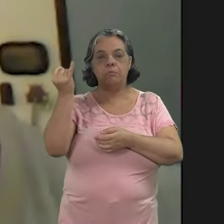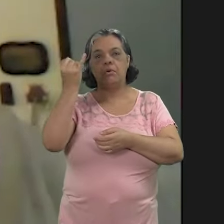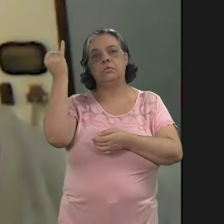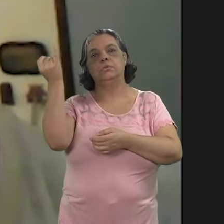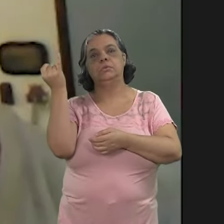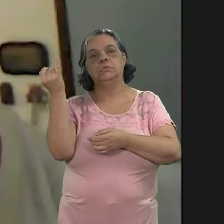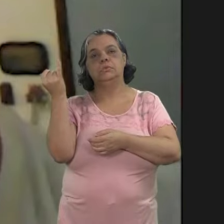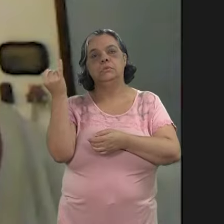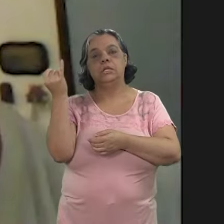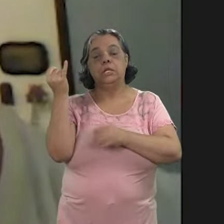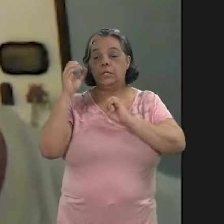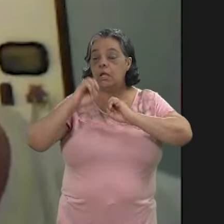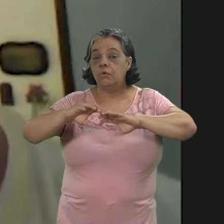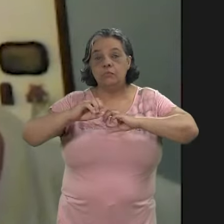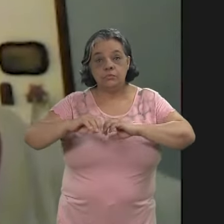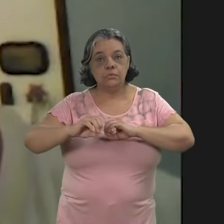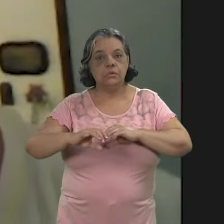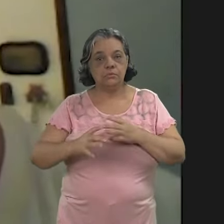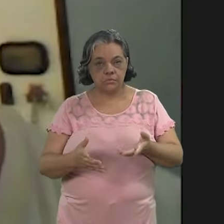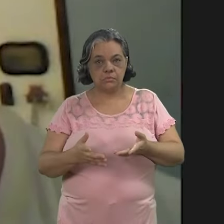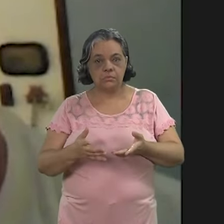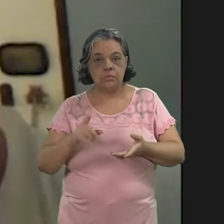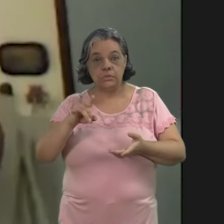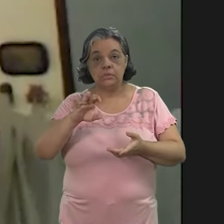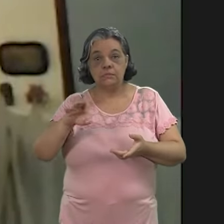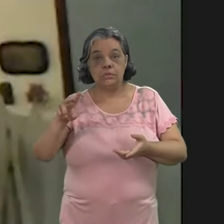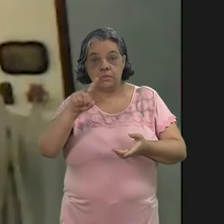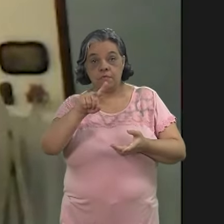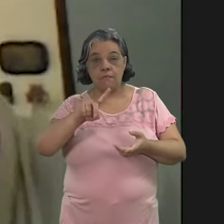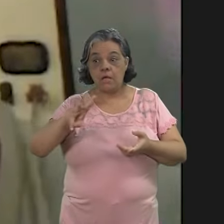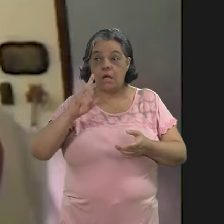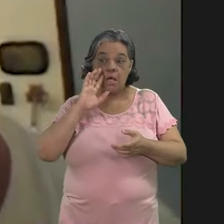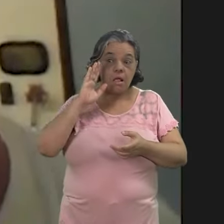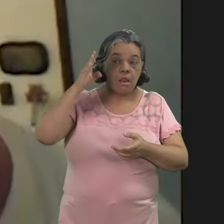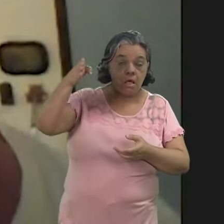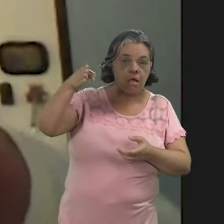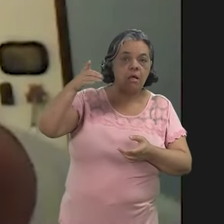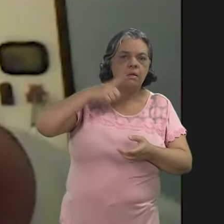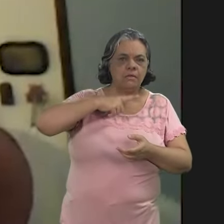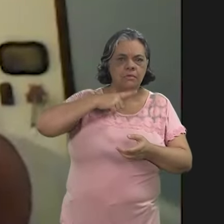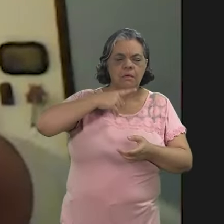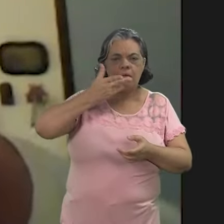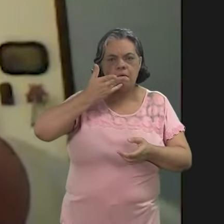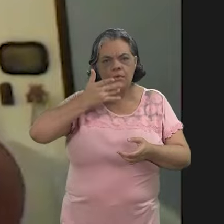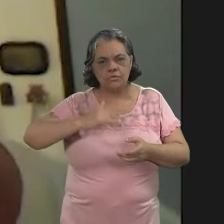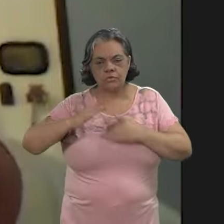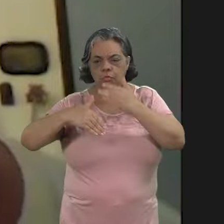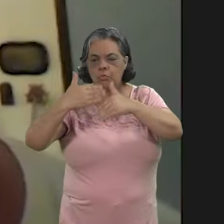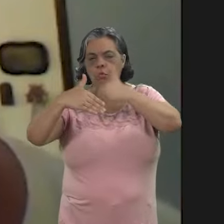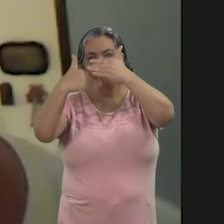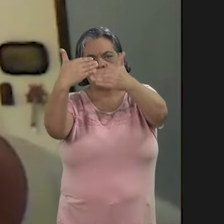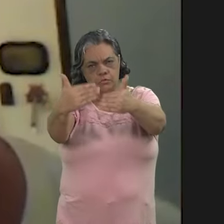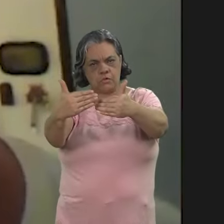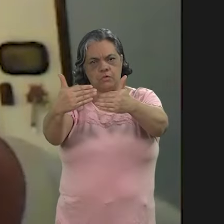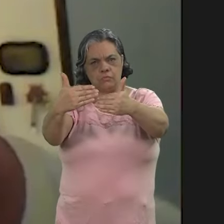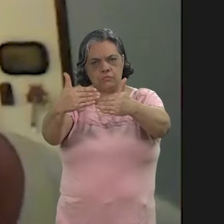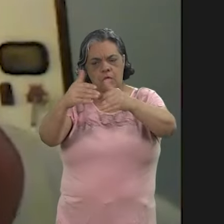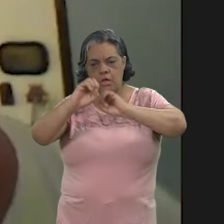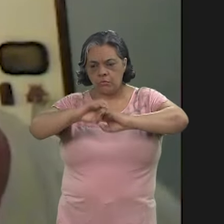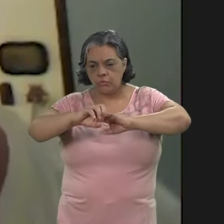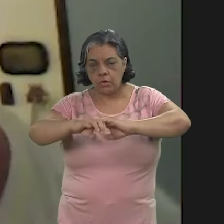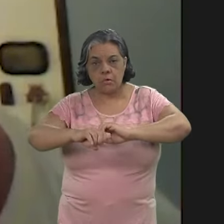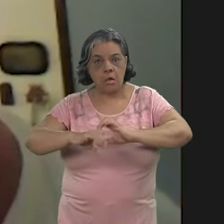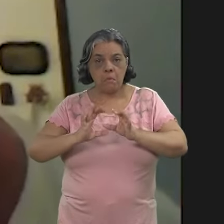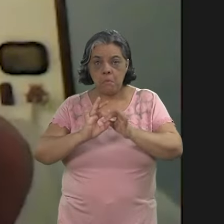fundamentalmente é uma questão de educação. Se você vai lá e tem as crianças dentro de um processo educacional